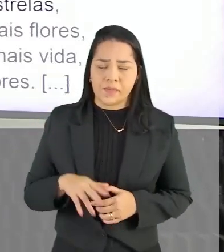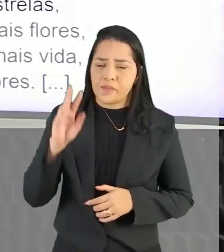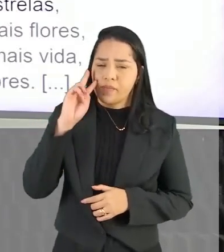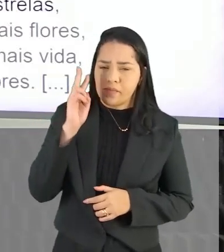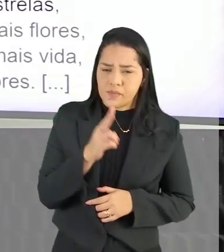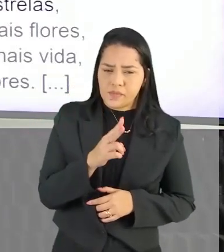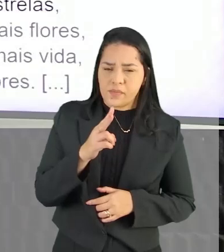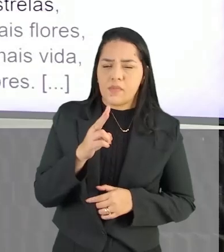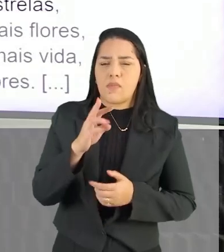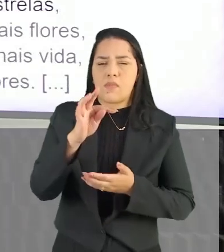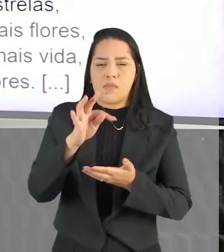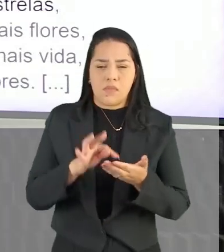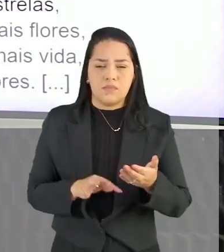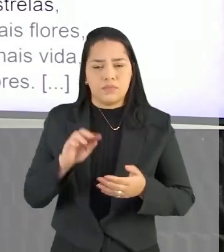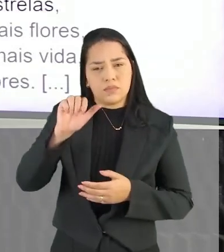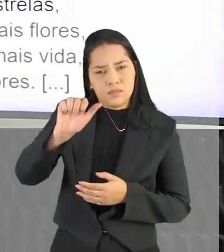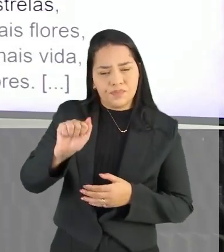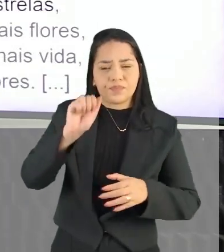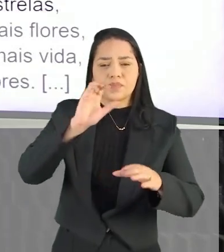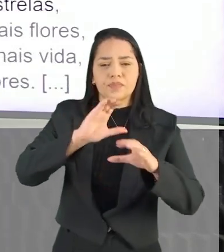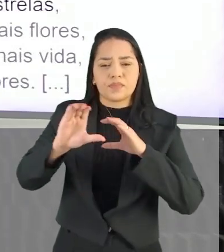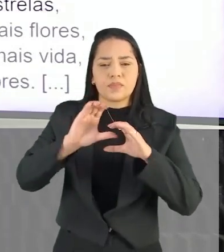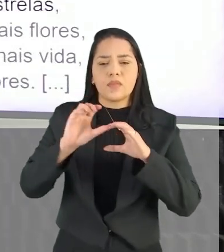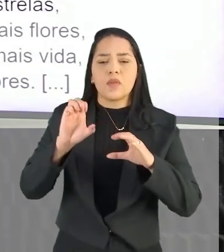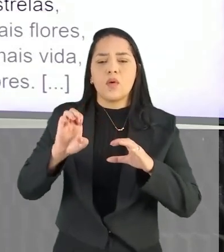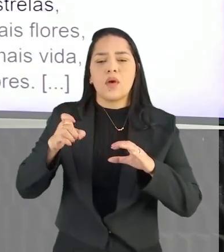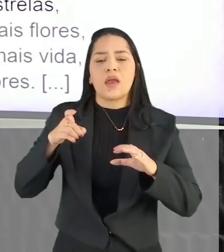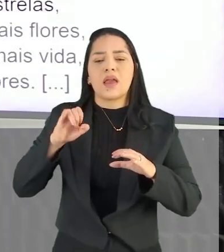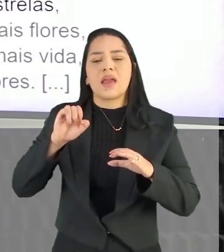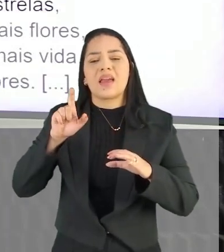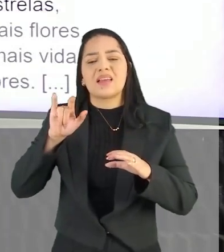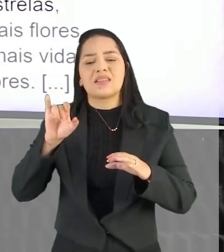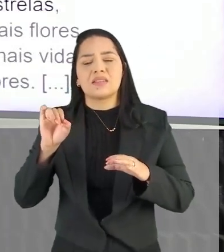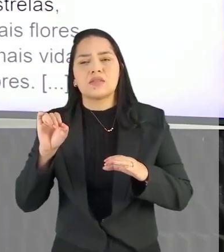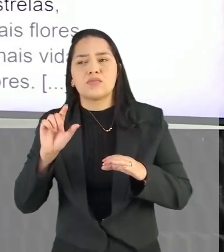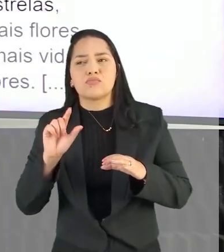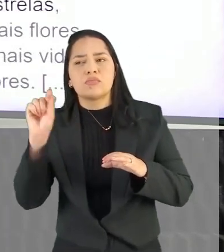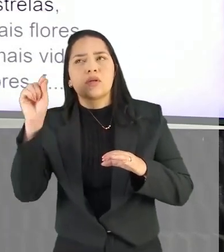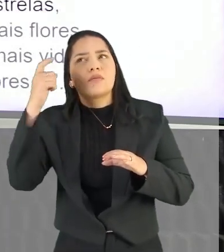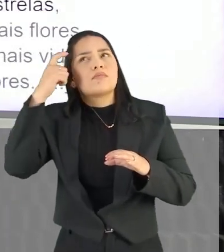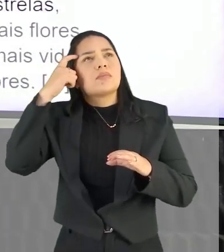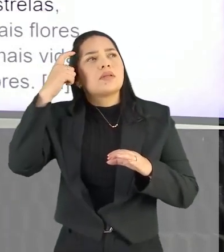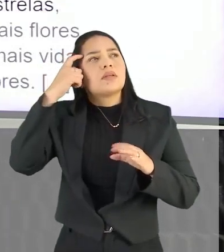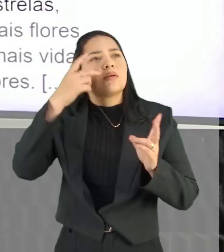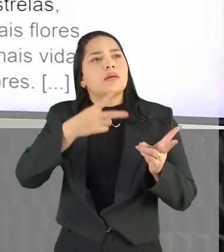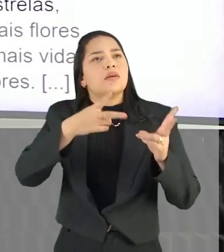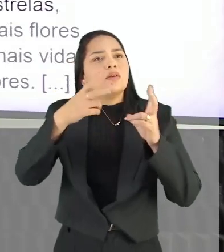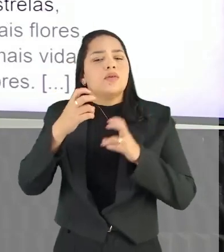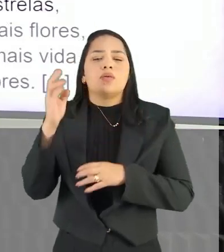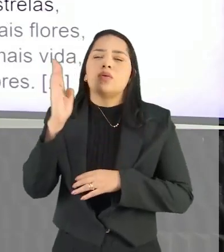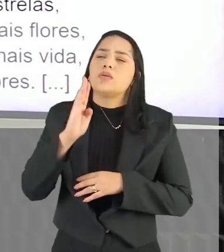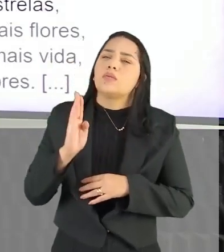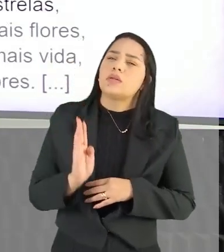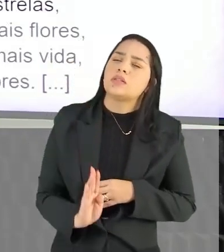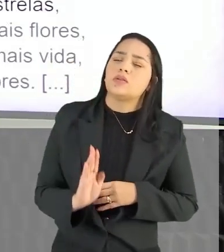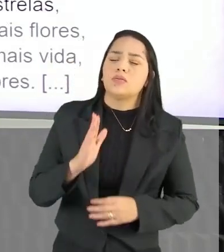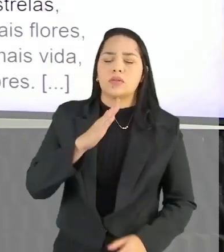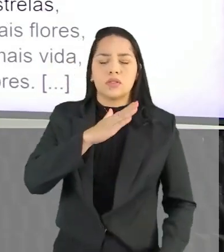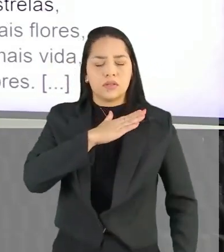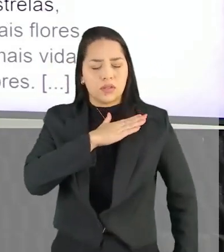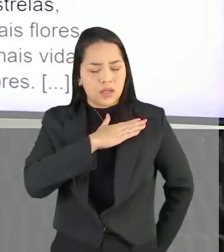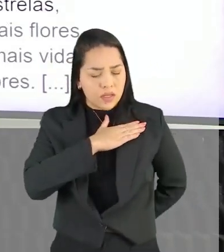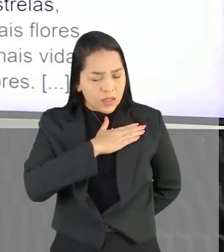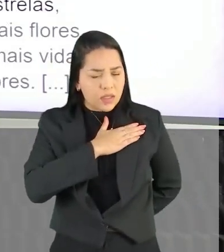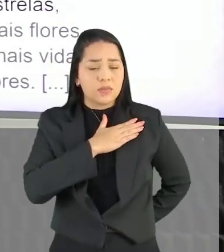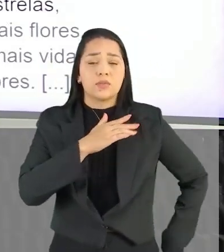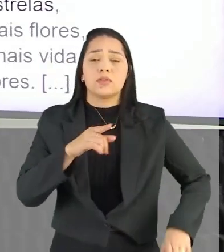olha aqui para esse texto, texto A, Canção do Exílio, a gente trata, a gente pensa logo naquela perspectiva do Brasil, do nacionalismo,